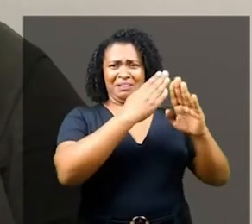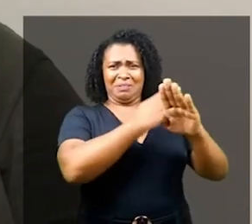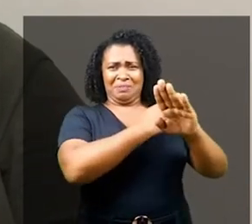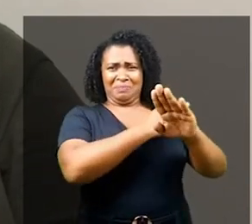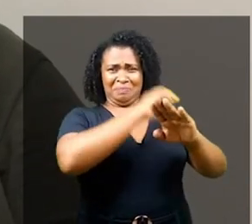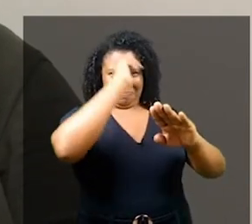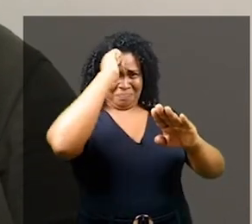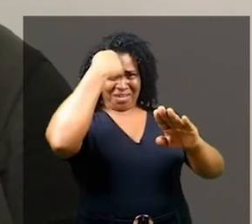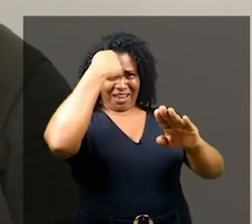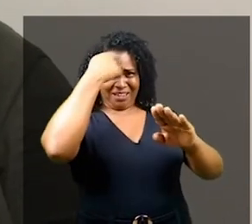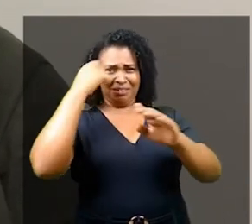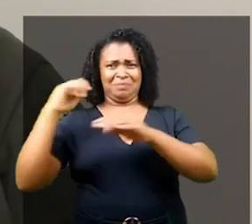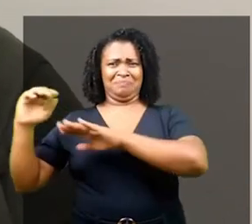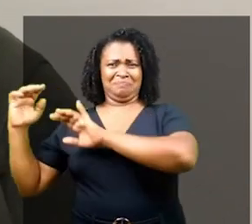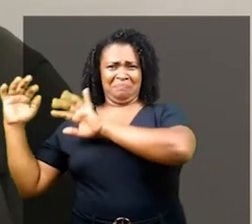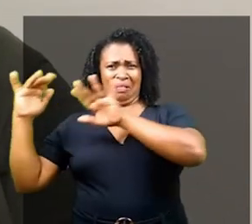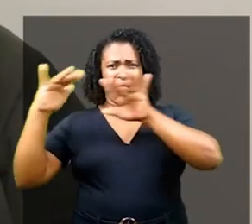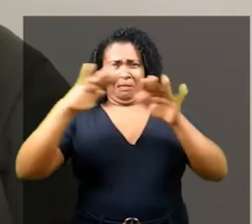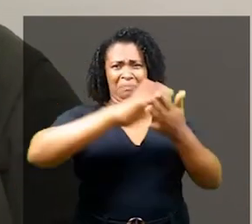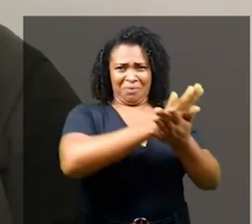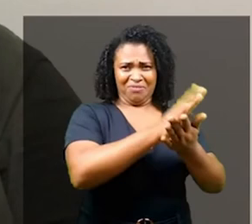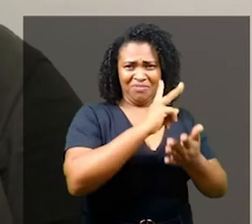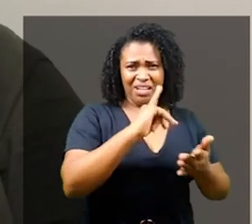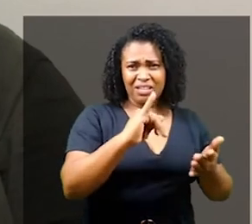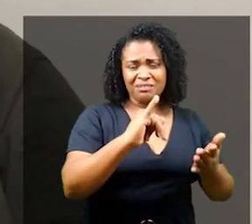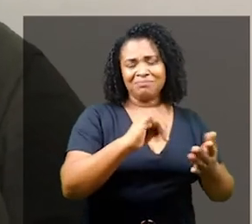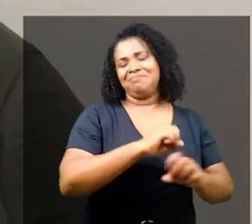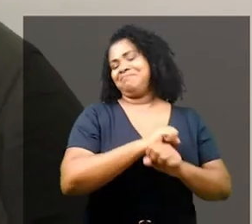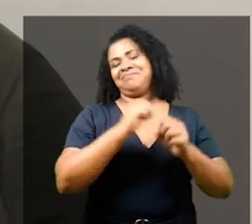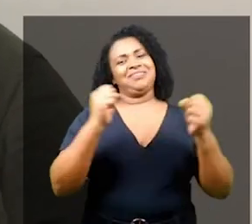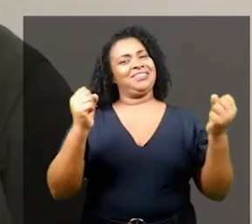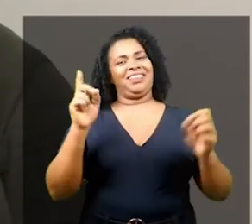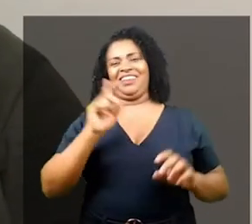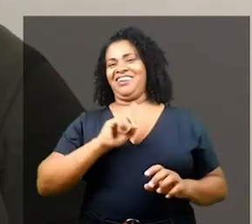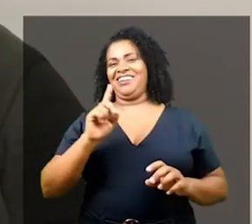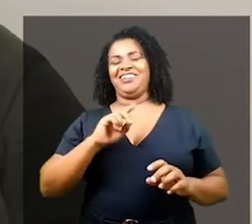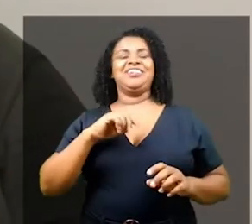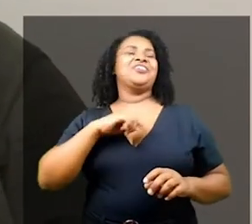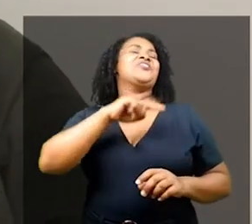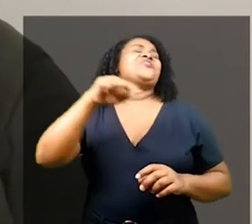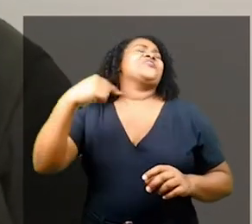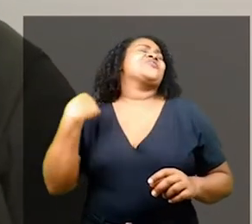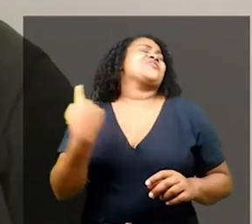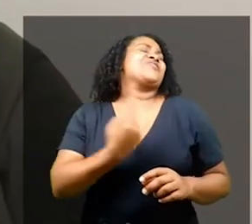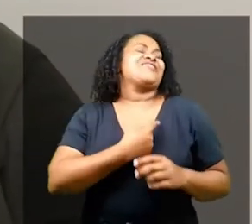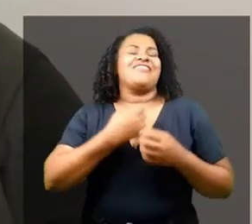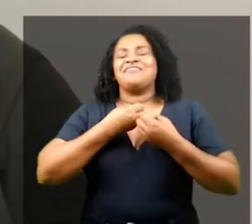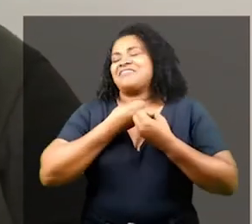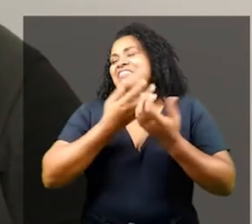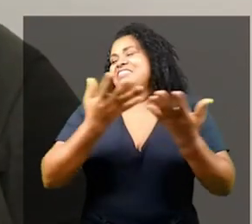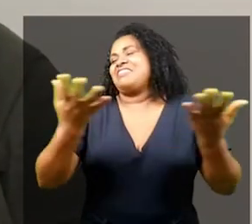Não é assim que nós fazemos nossas coisas. Não é assim que fazemos as coisas do lado de cá. As nossas